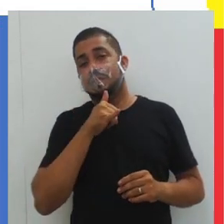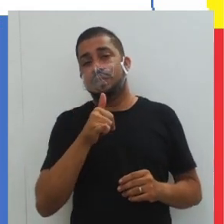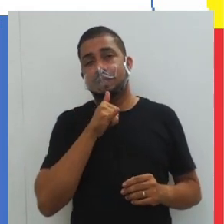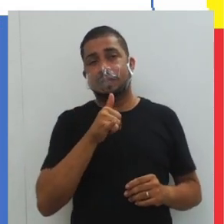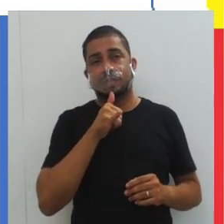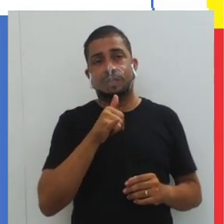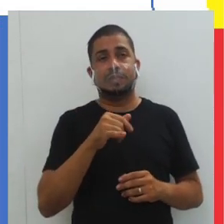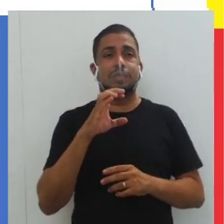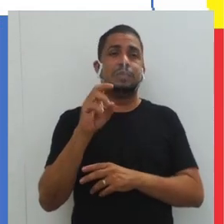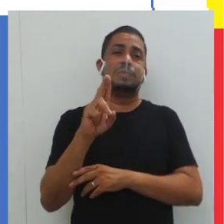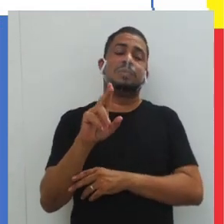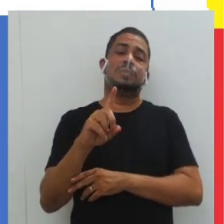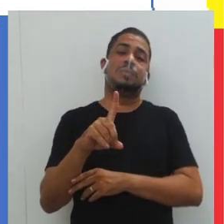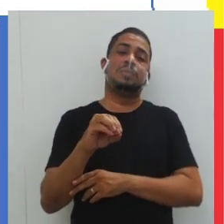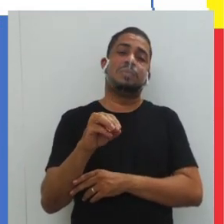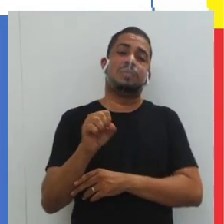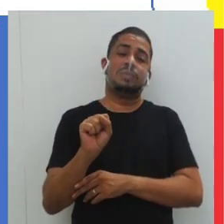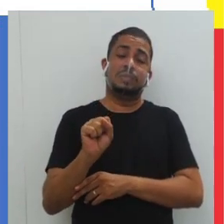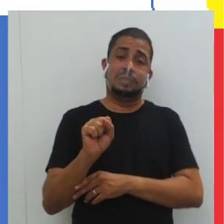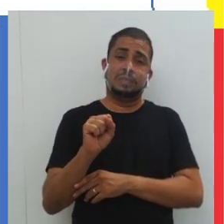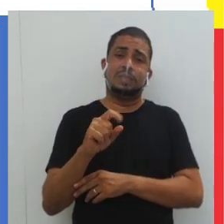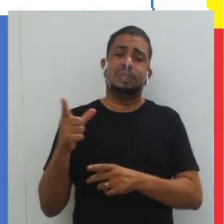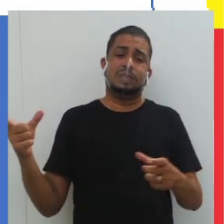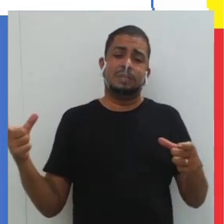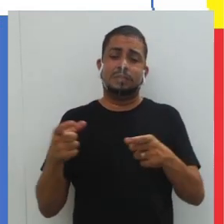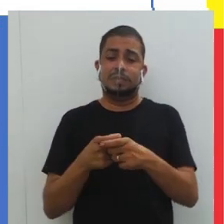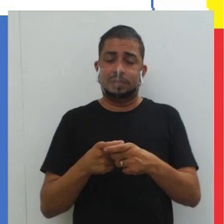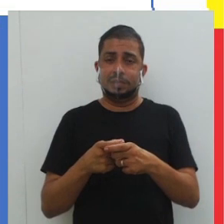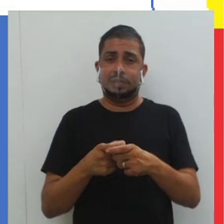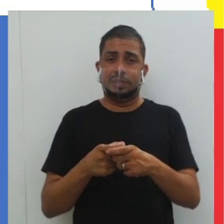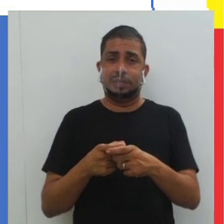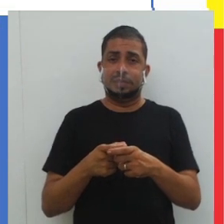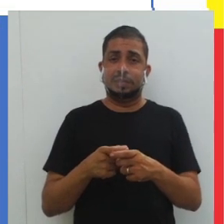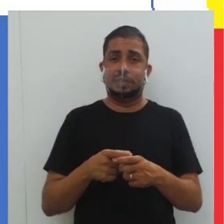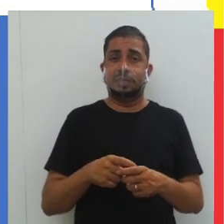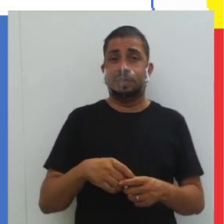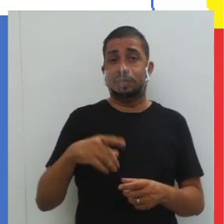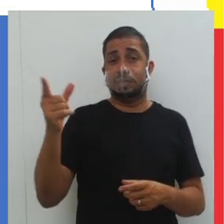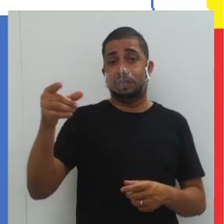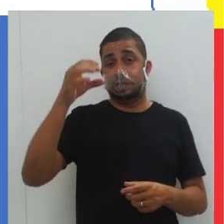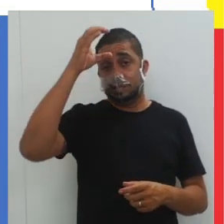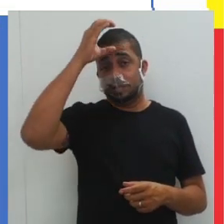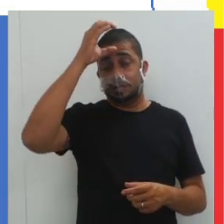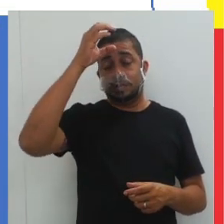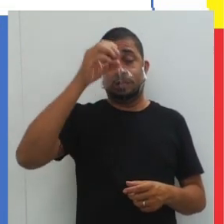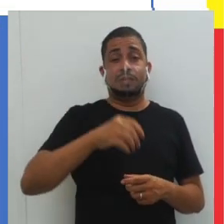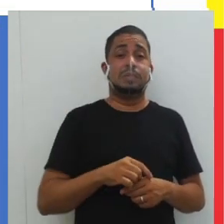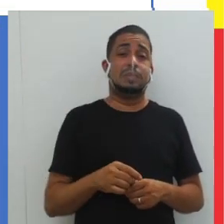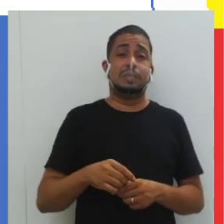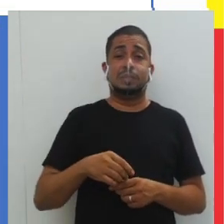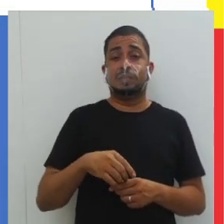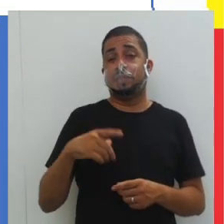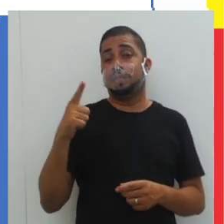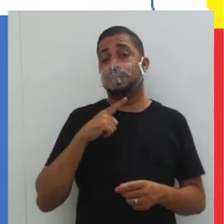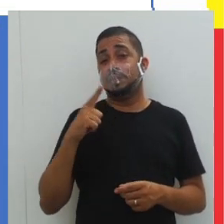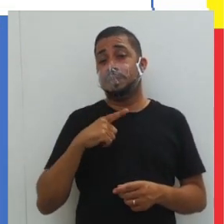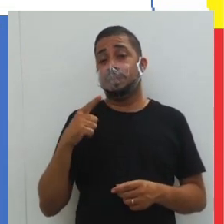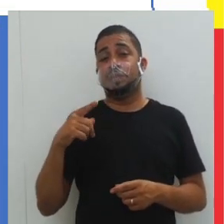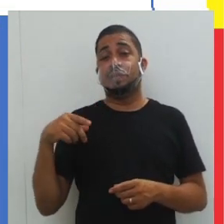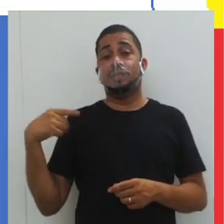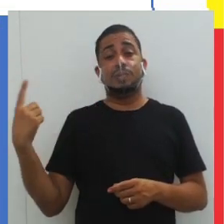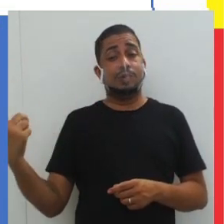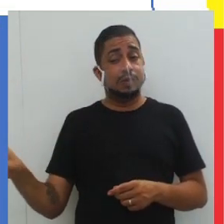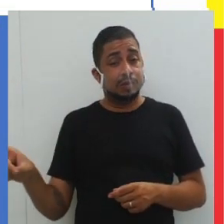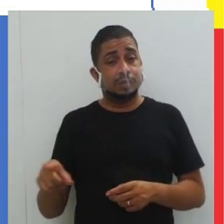exemplo. Os curdos são considerados minoria na Turquia, enquanto que os descendentes de